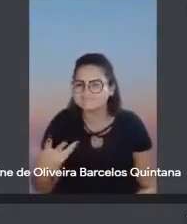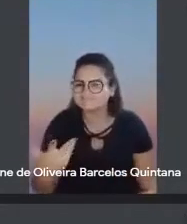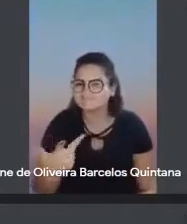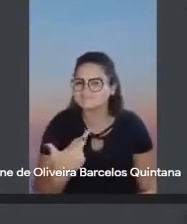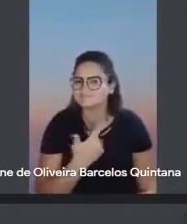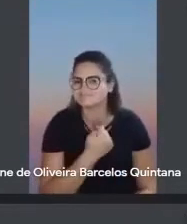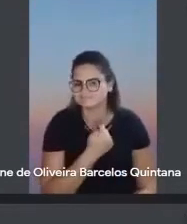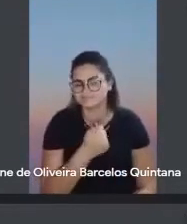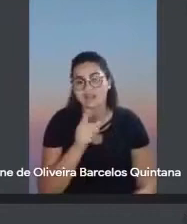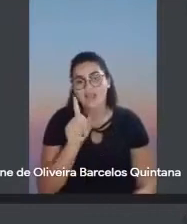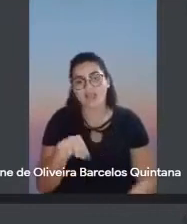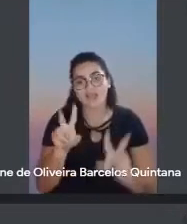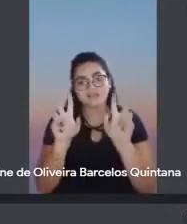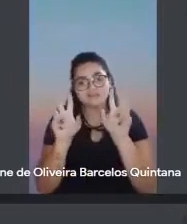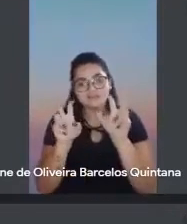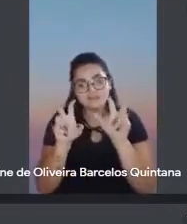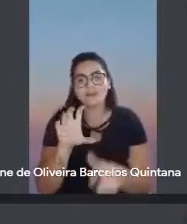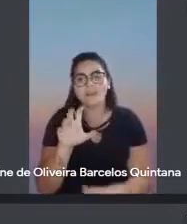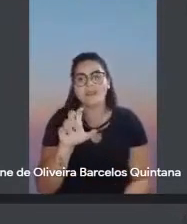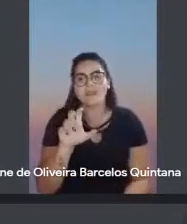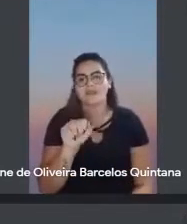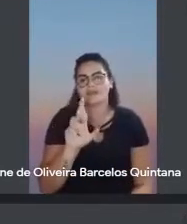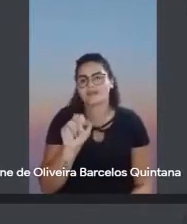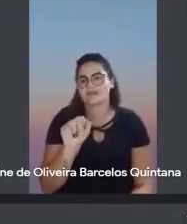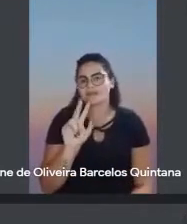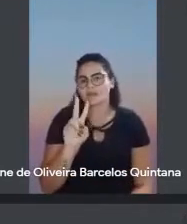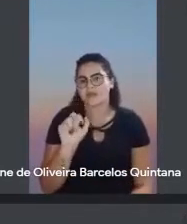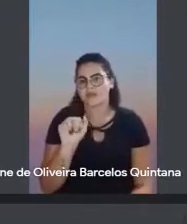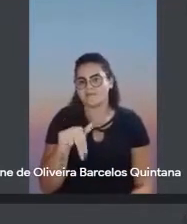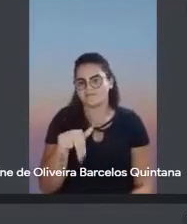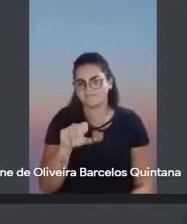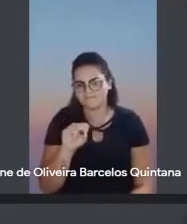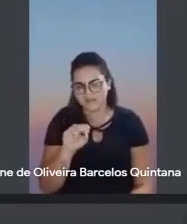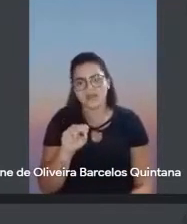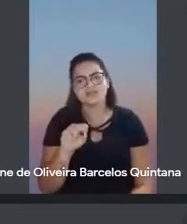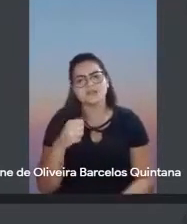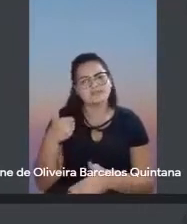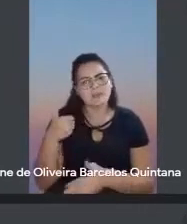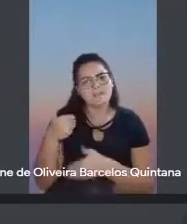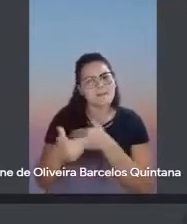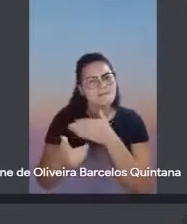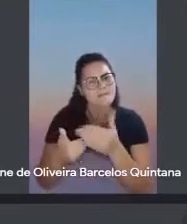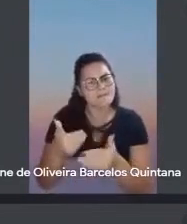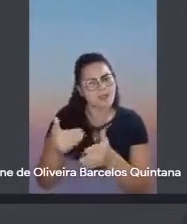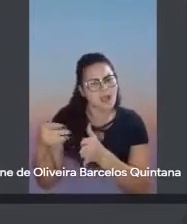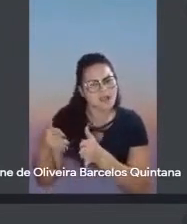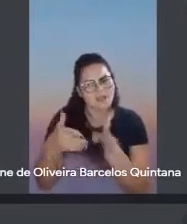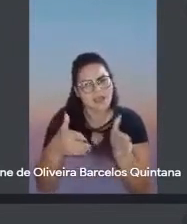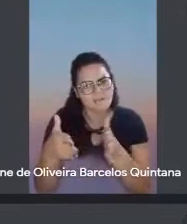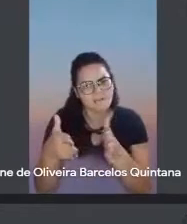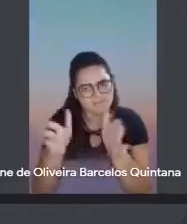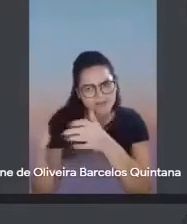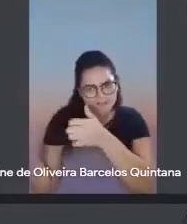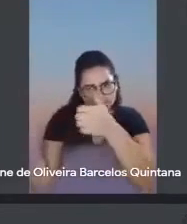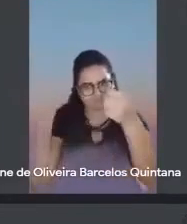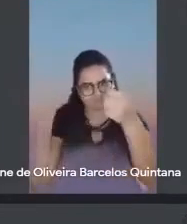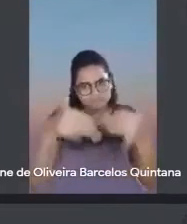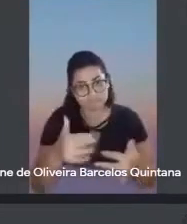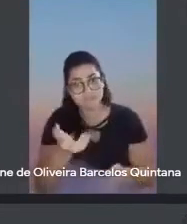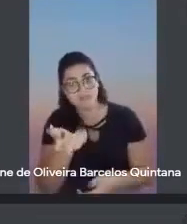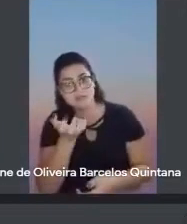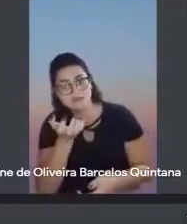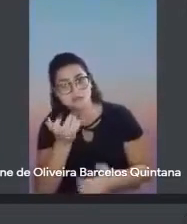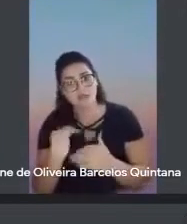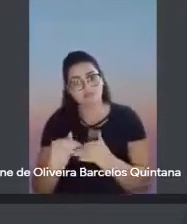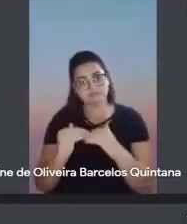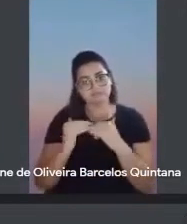das caravanas efridianas, né? Vocês vão contar um pouquinho desses percursos. Quando vocês quiserem, vocês me sinalizam que